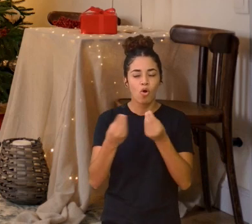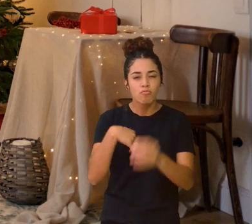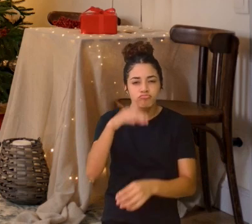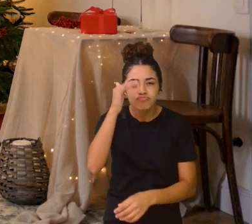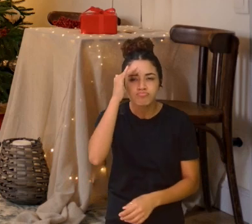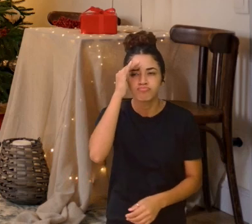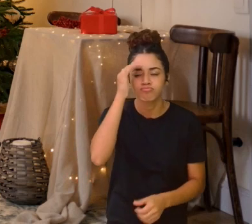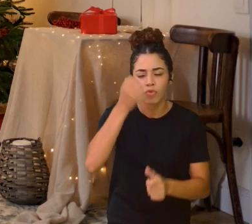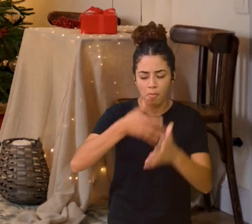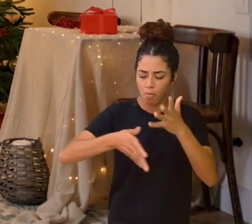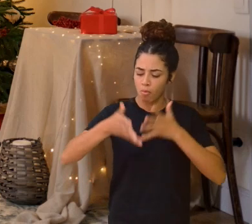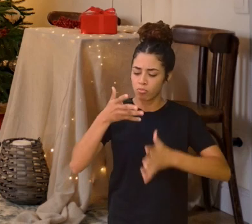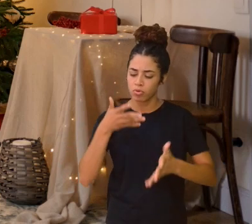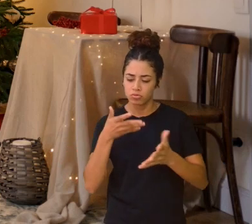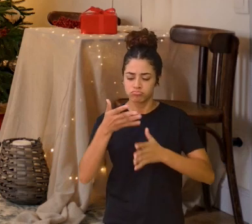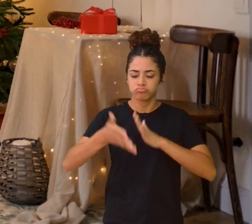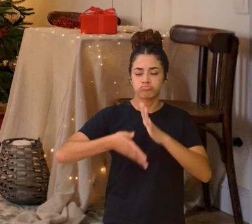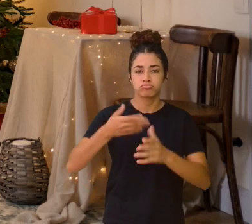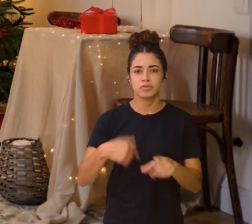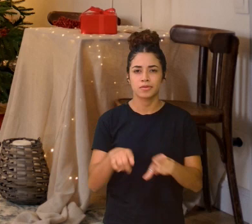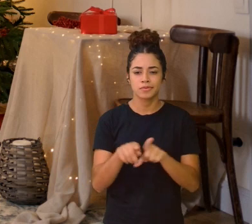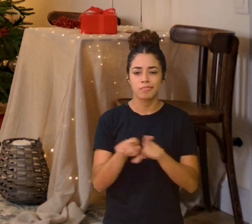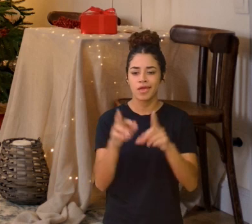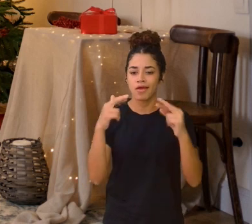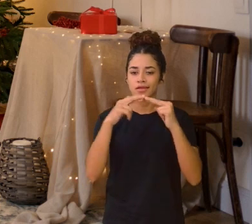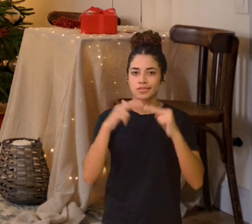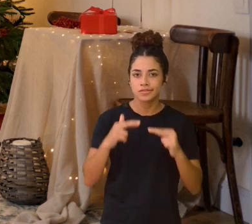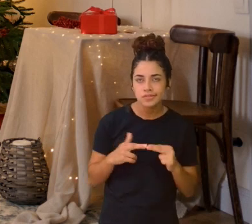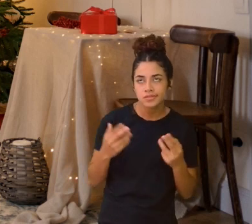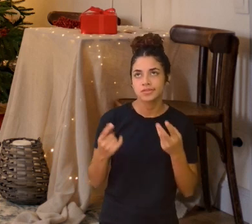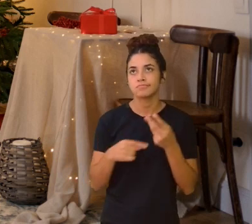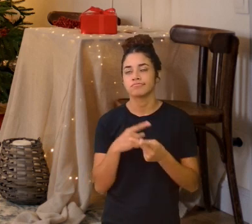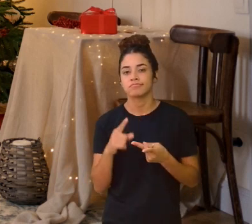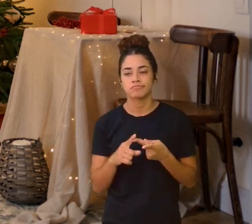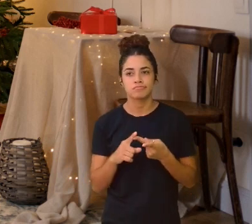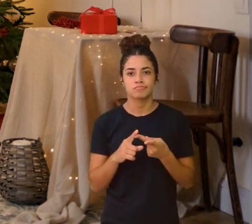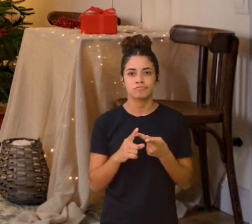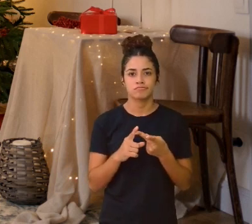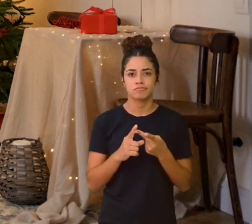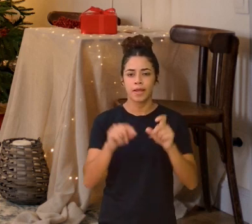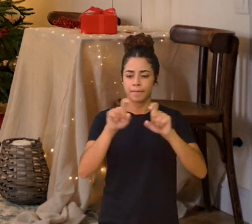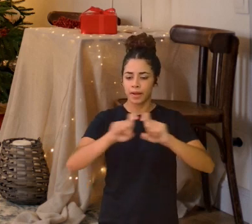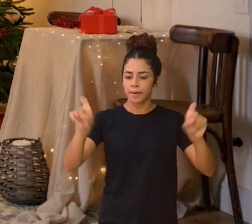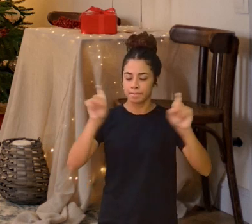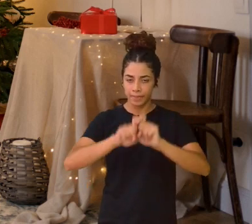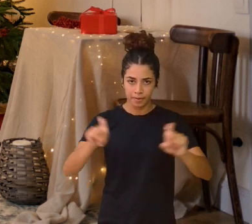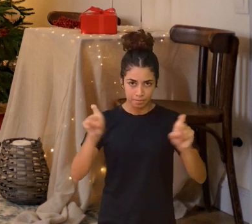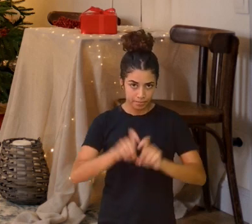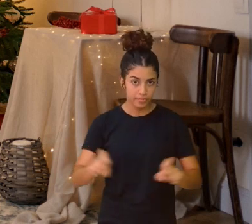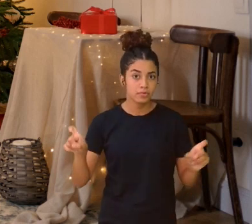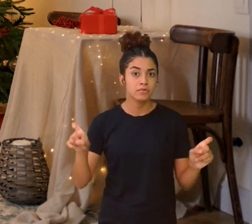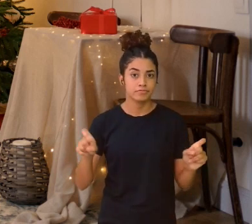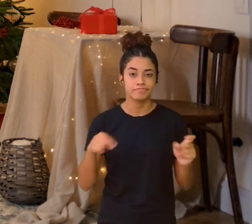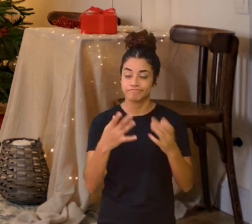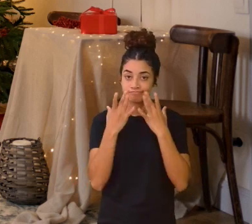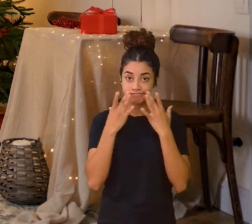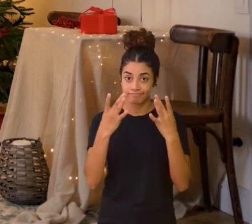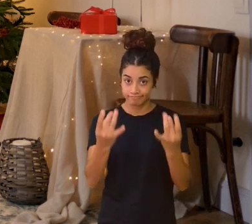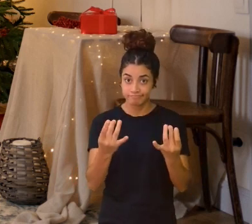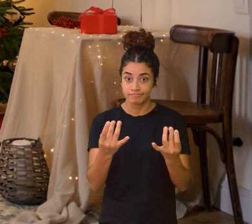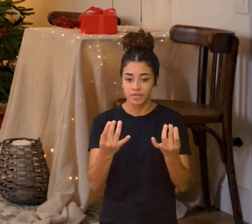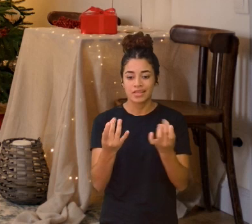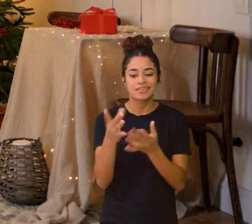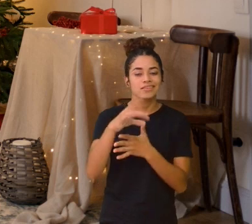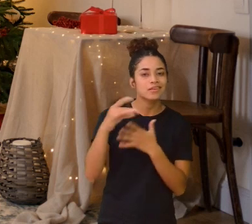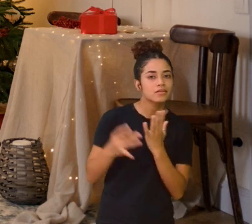cordel observando as rimas, observando os versos, tá? Presta bem atenção nos